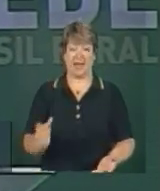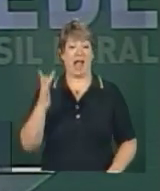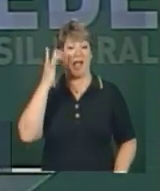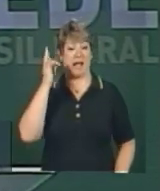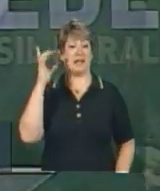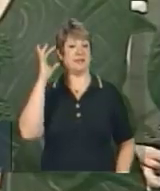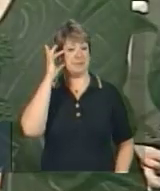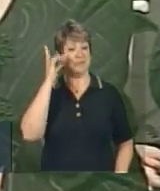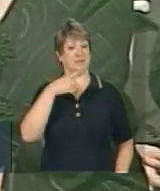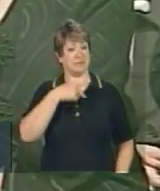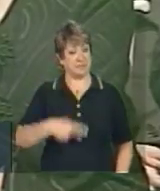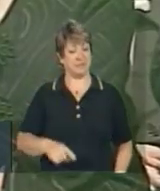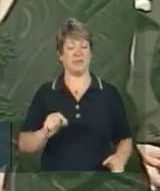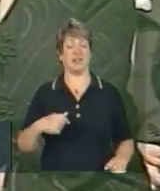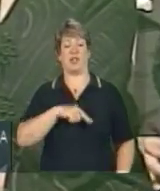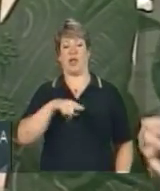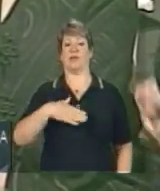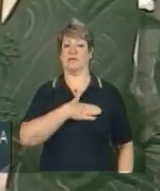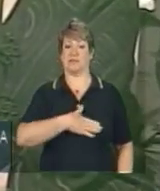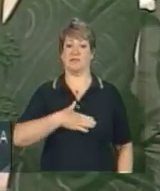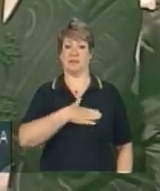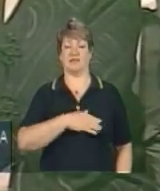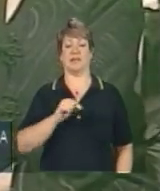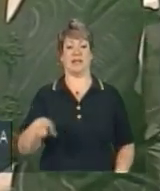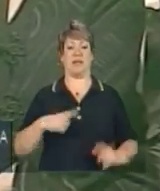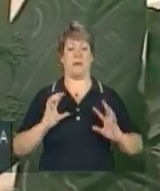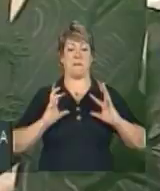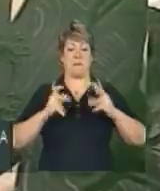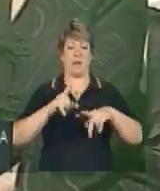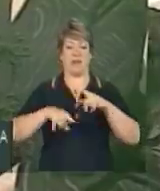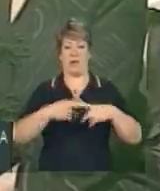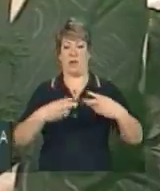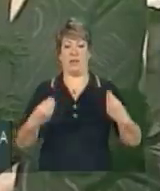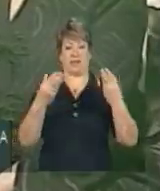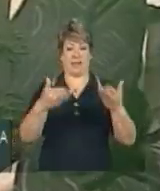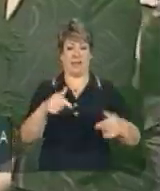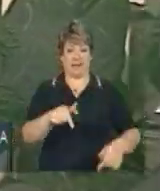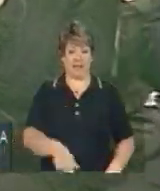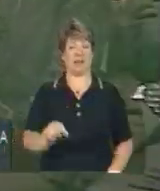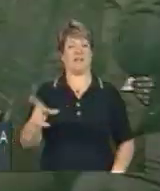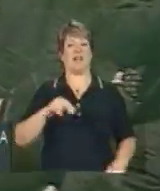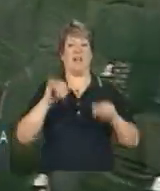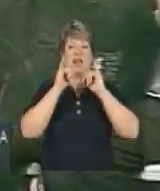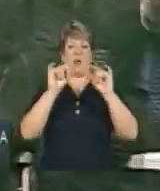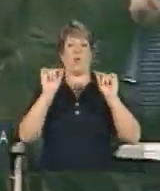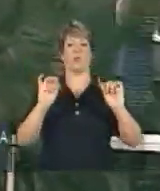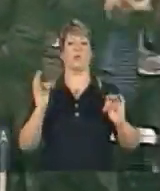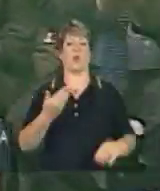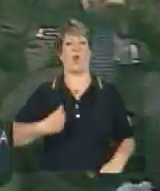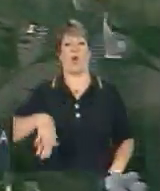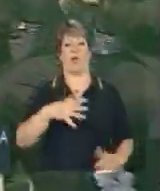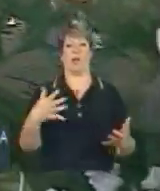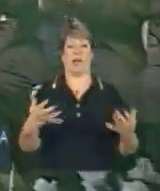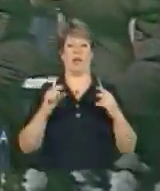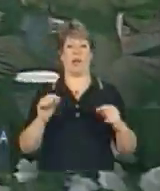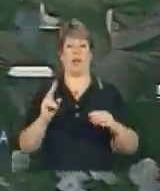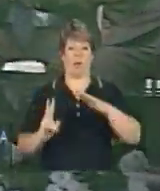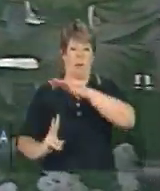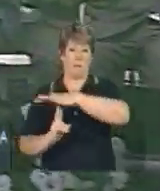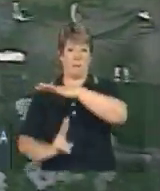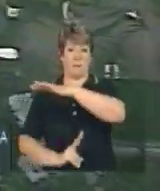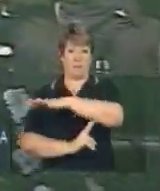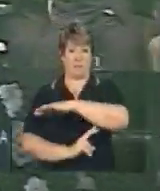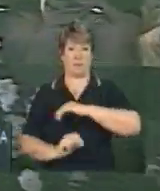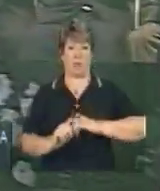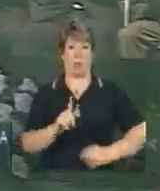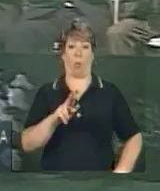grande presente. Além das máquinas, certamente estará anunciando aquilo que todos nós desejamos, que é a ponte do